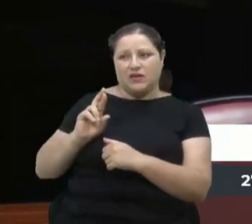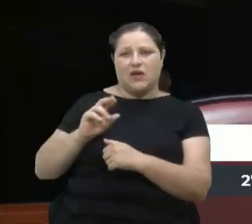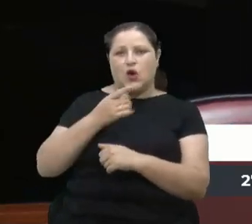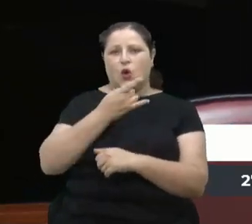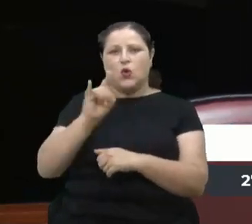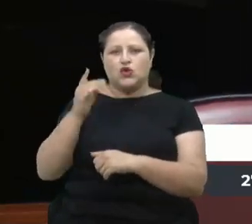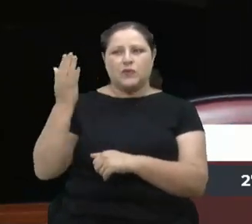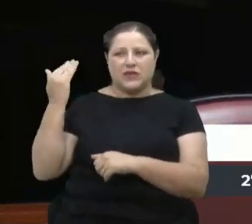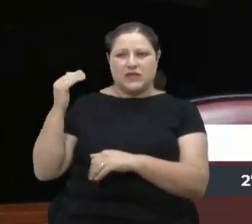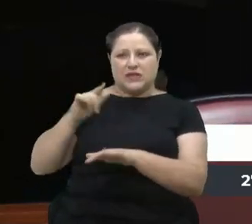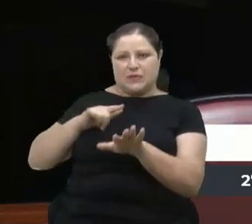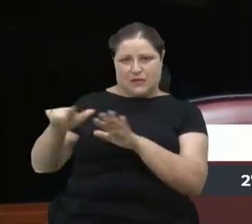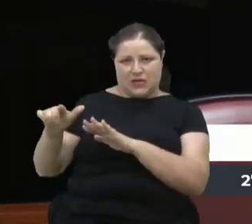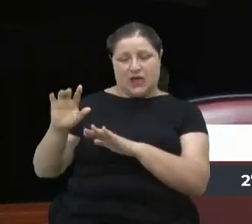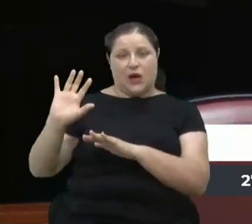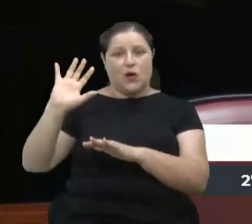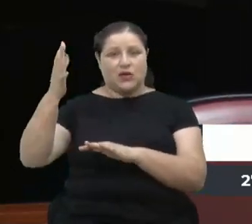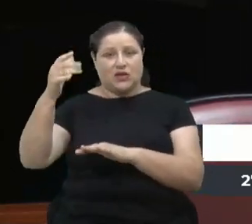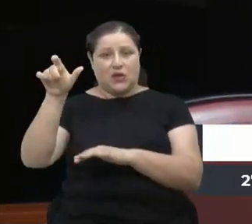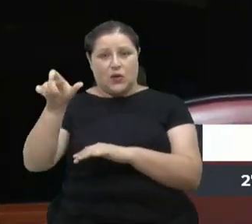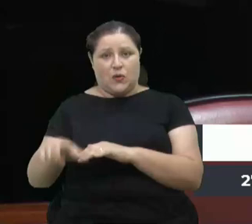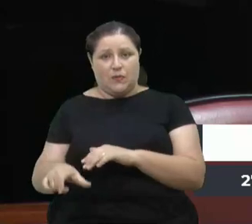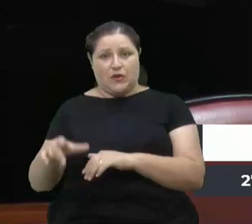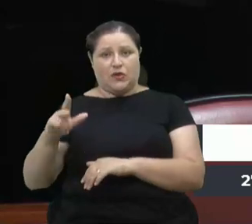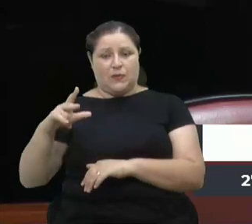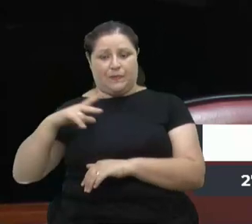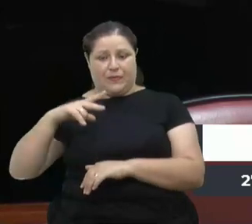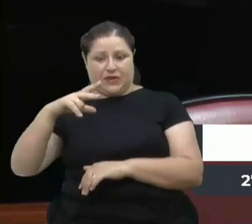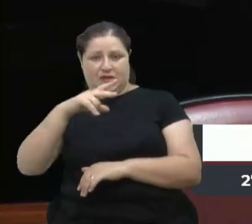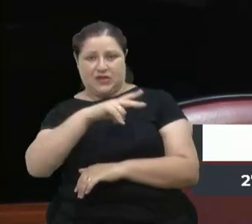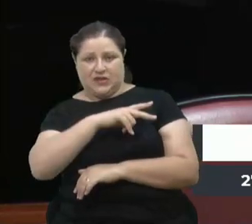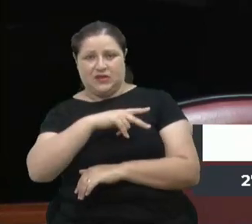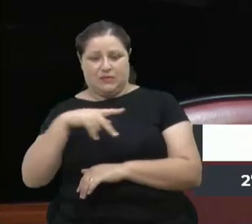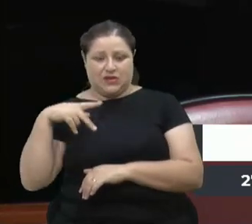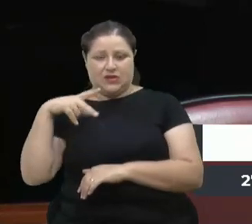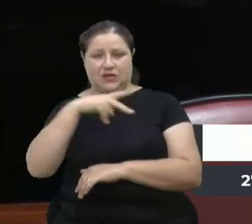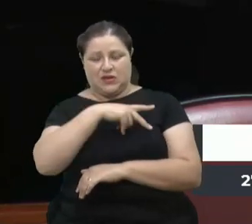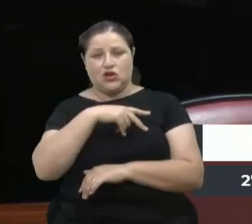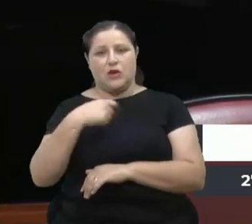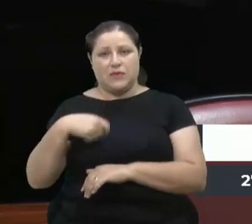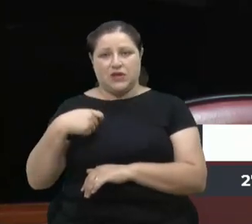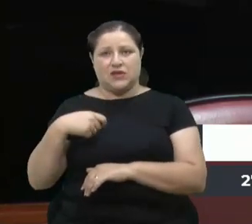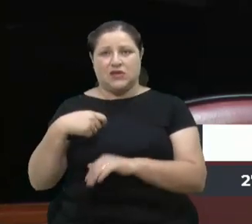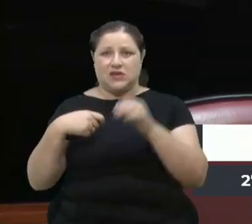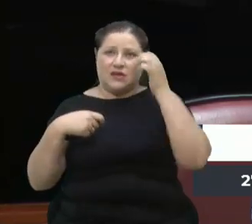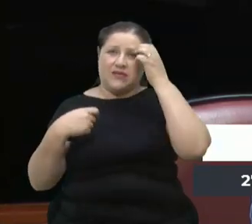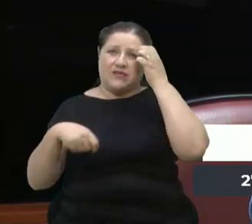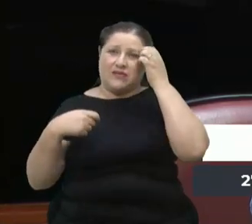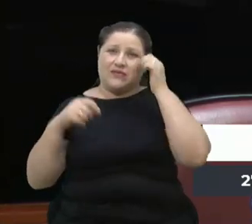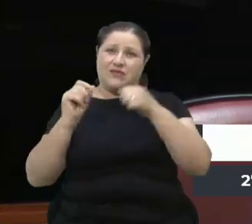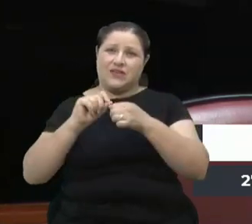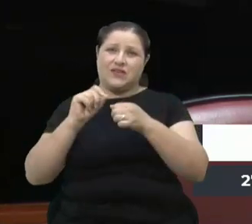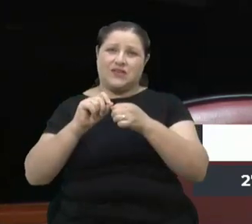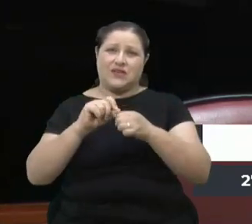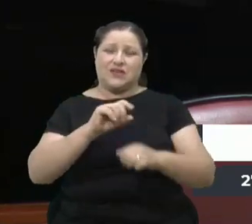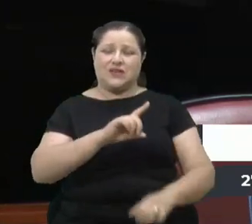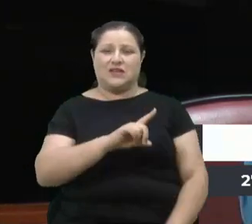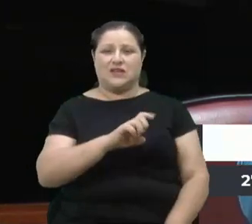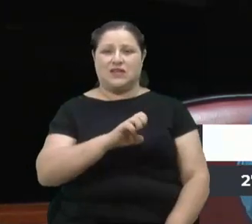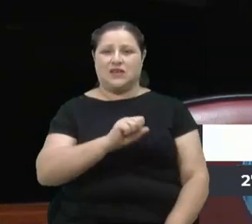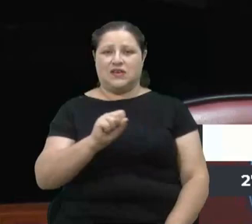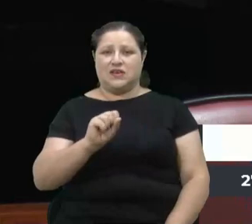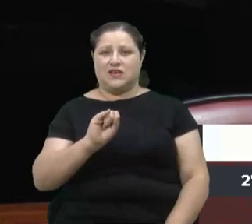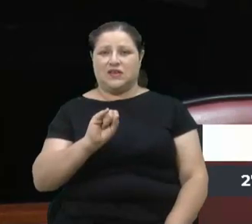semana, de uma situação de um paciente que precisa fazer uma desintometria óssea,